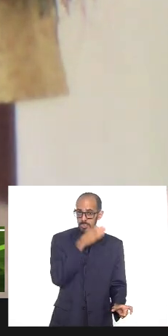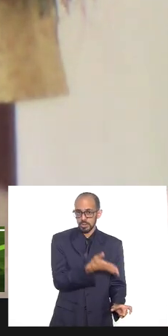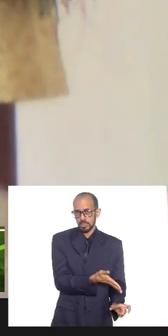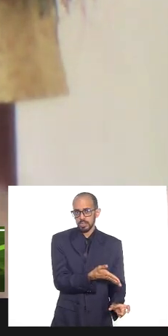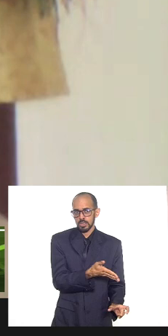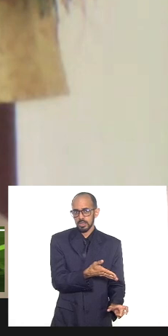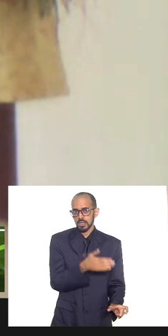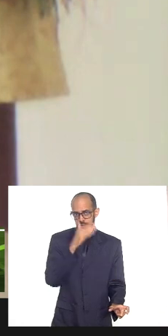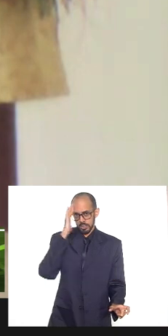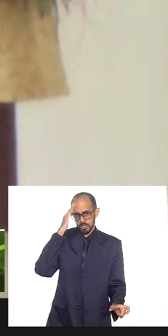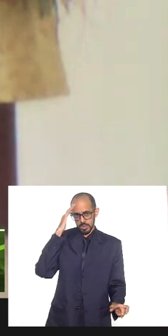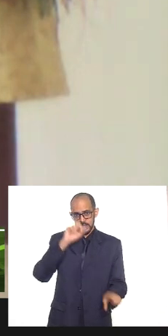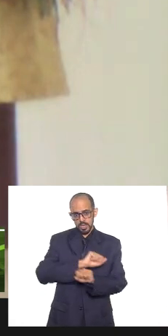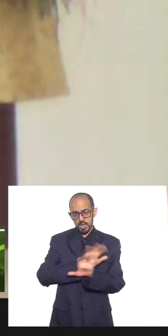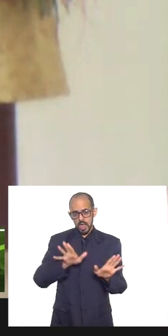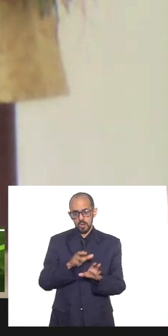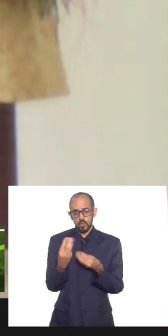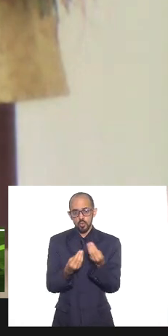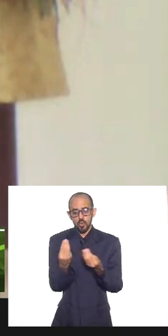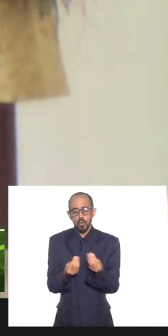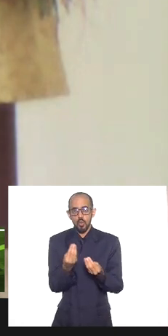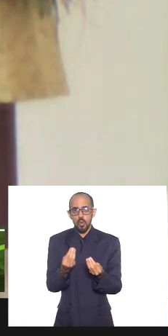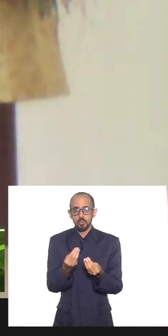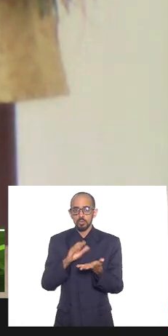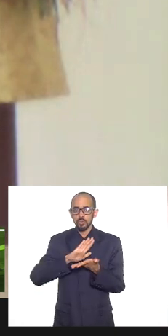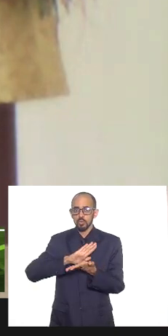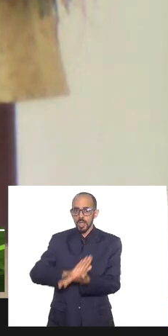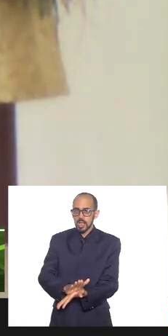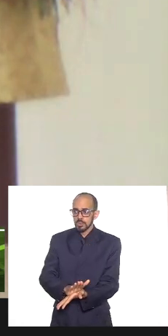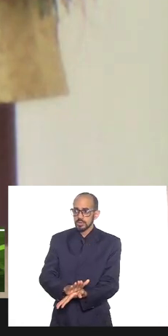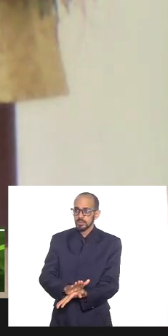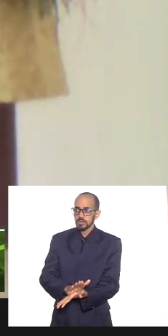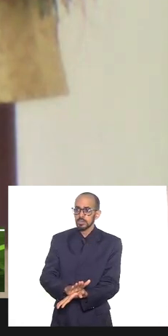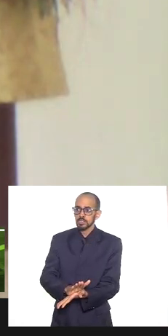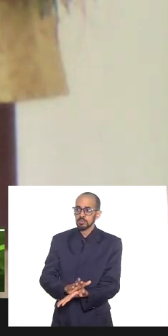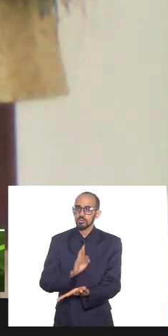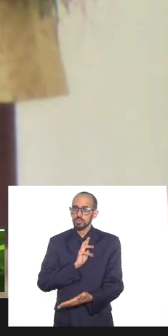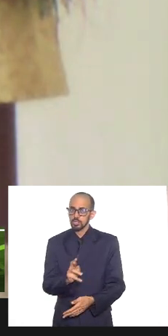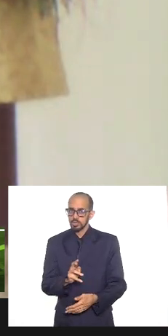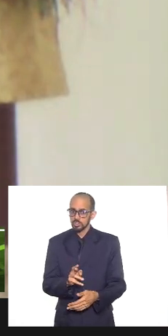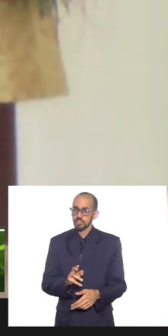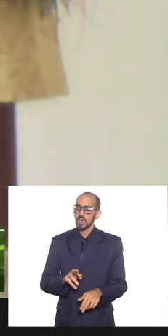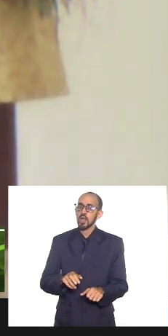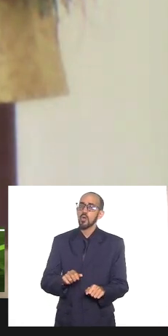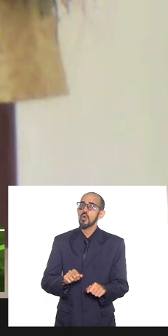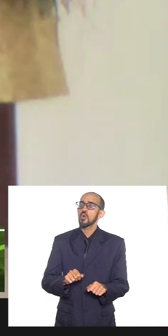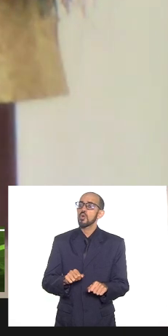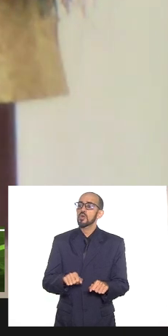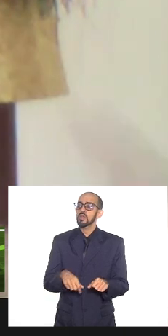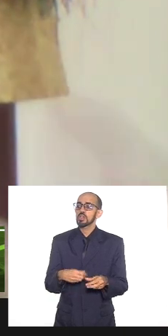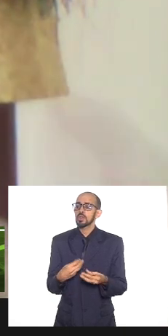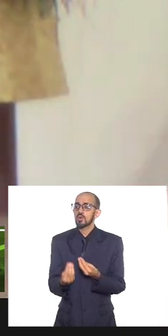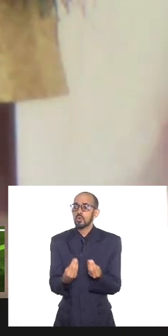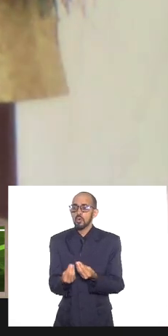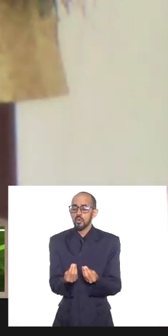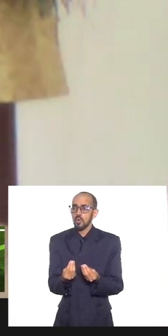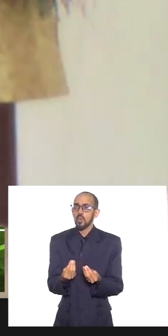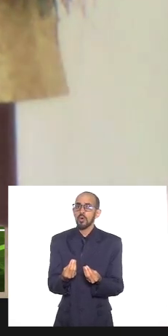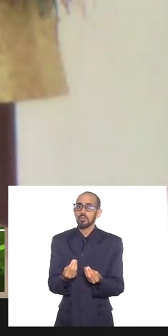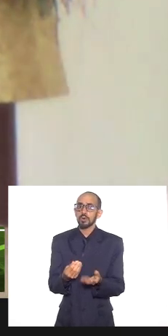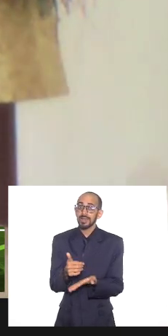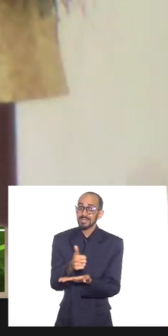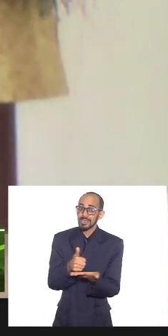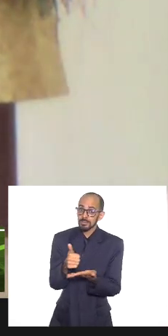entender como é que o racismo, que é que a intolerância religiosa, como é que o racismo realiza, as bases